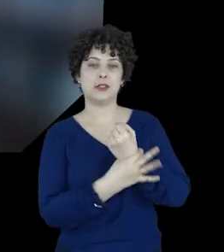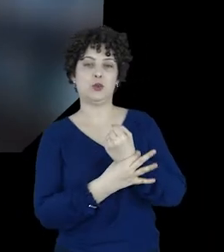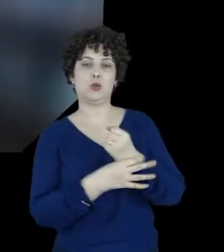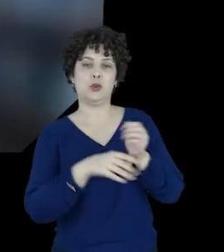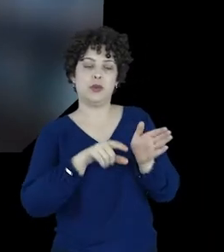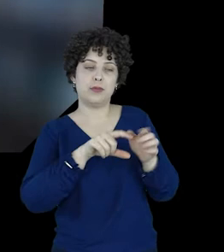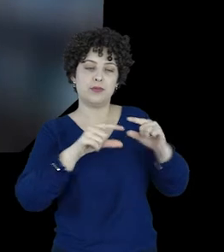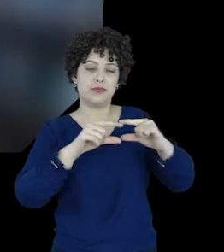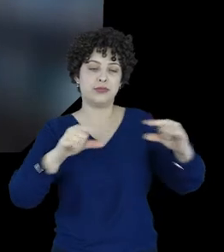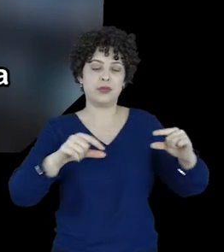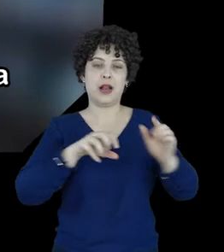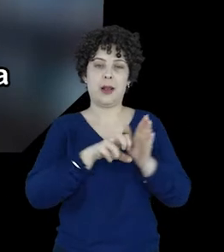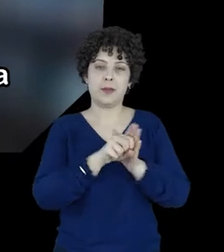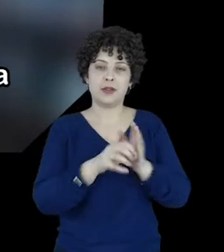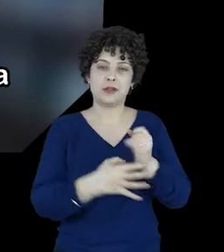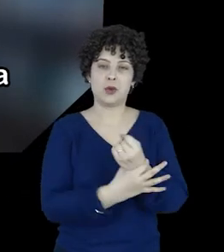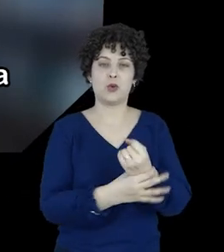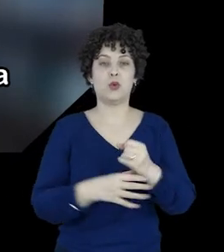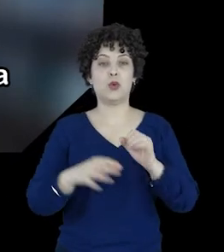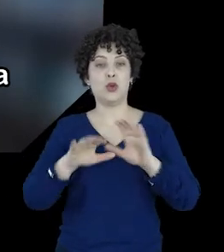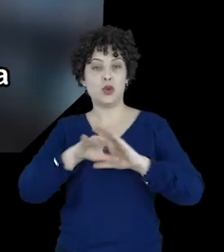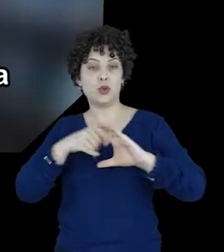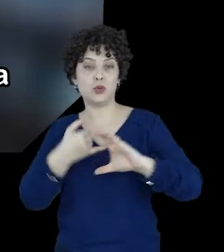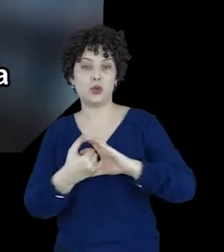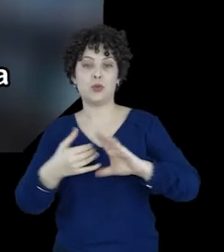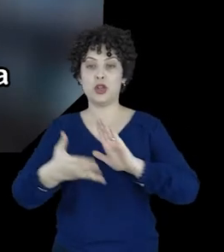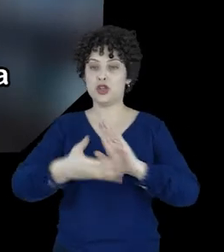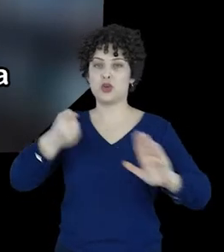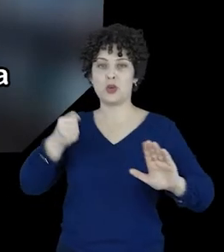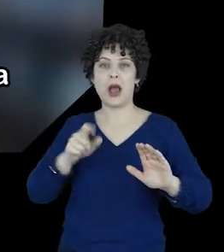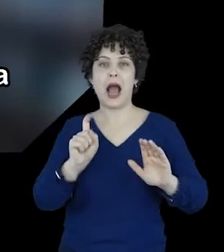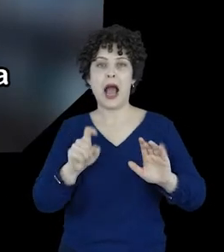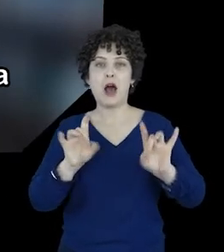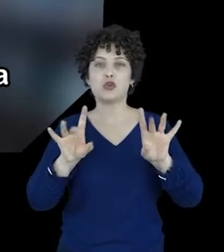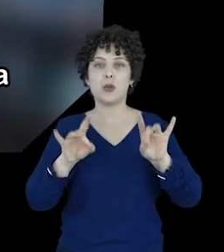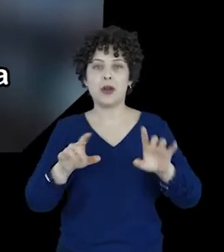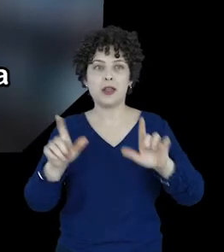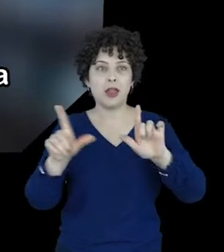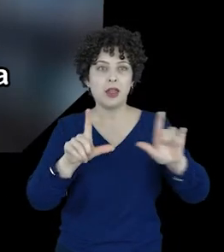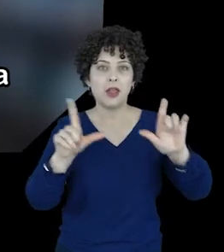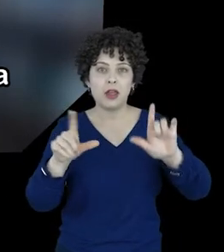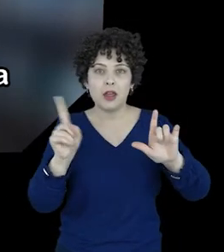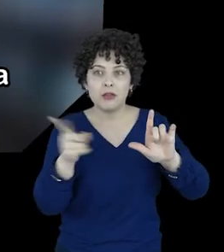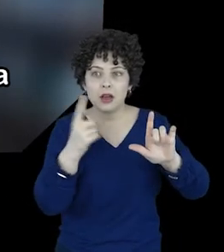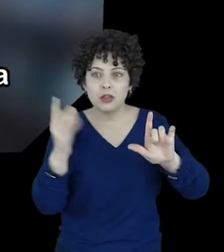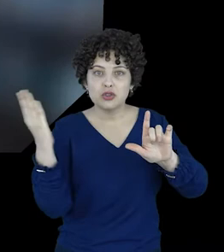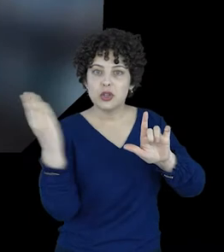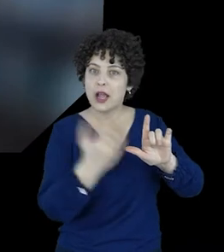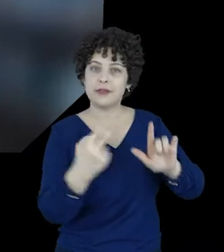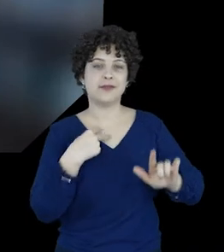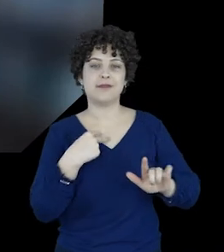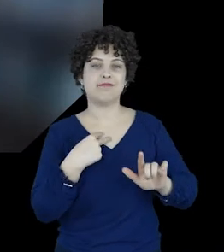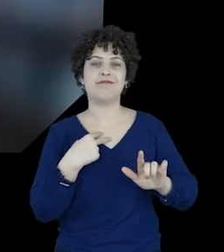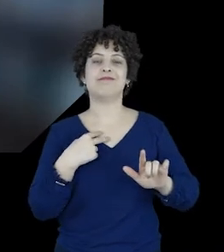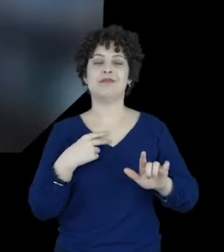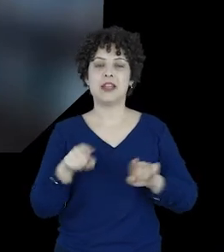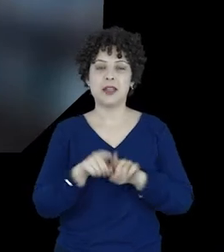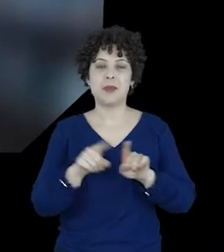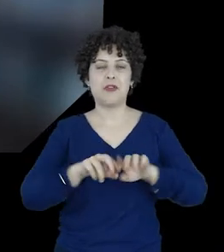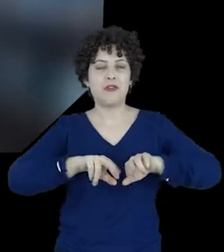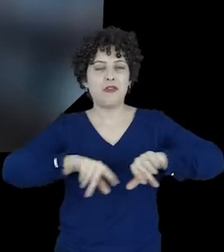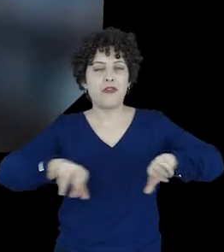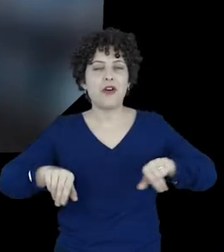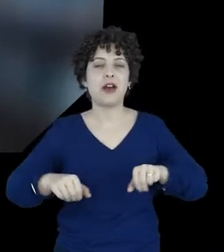como padrão. O YouTube removeu a reprodução automática para crianças não verem vídeos sem parar, e vários recursos de bem-estar